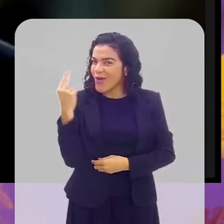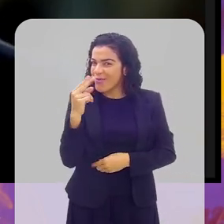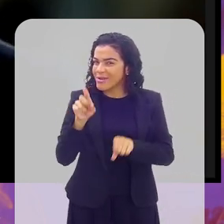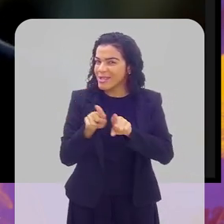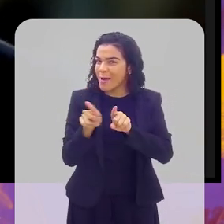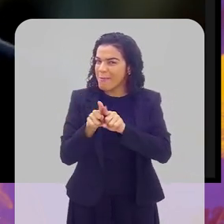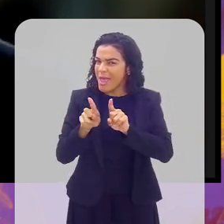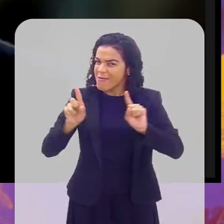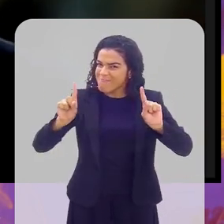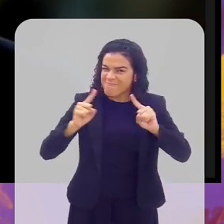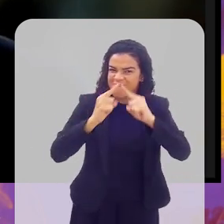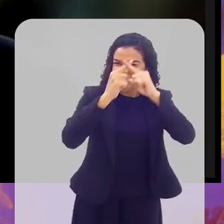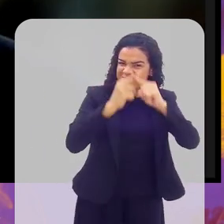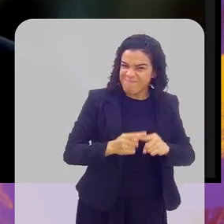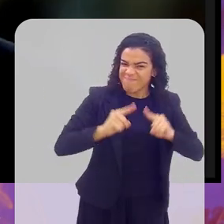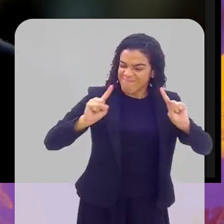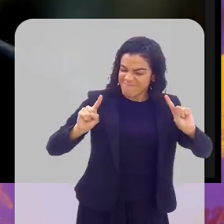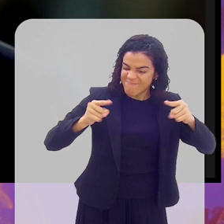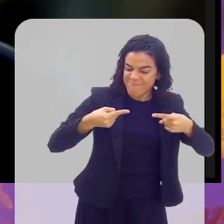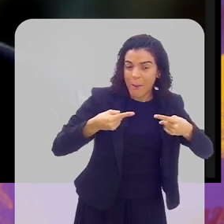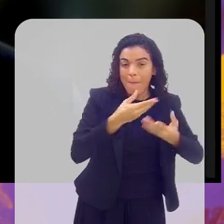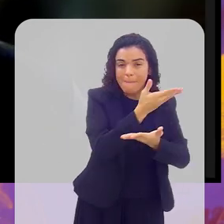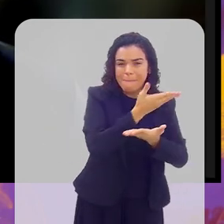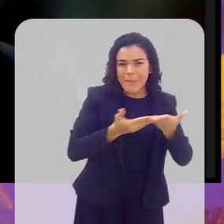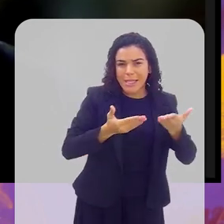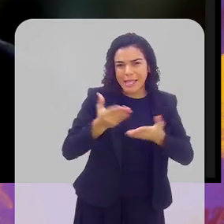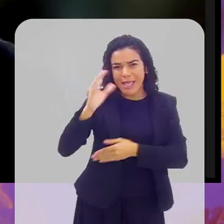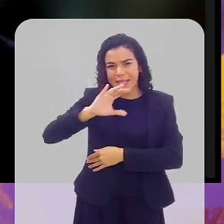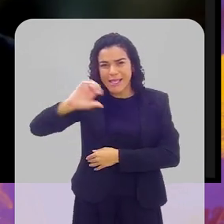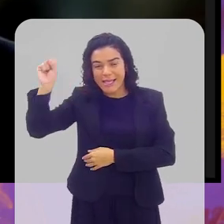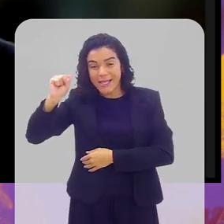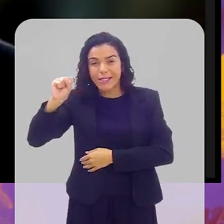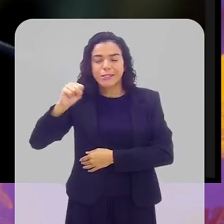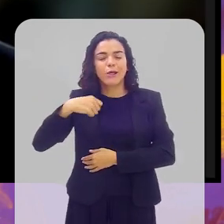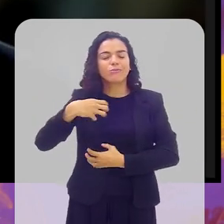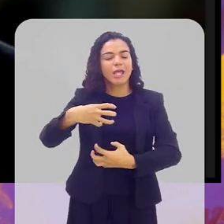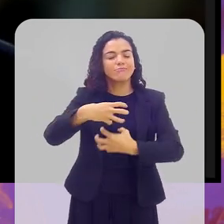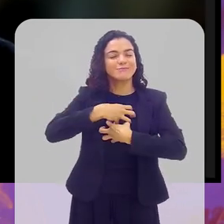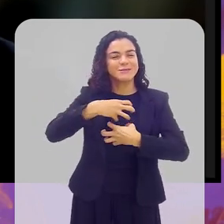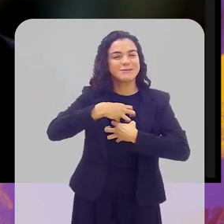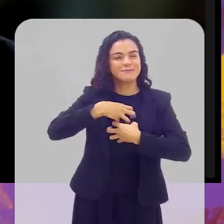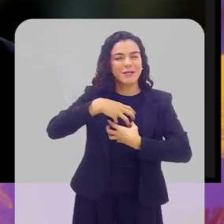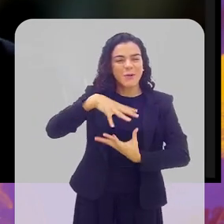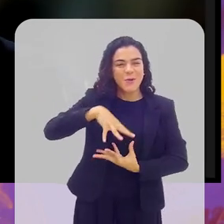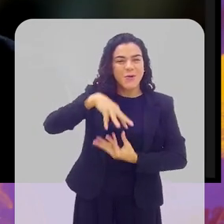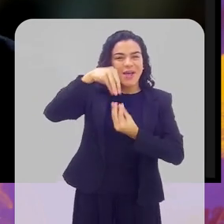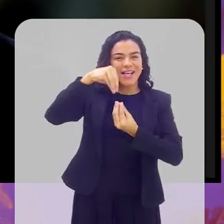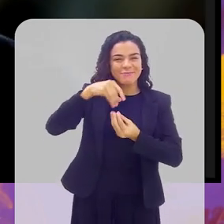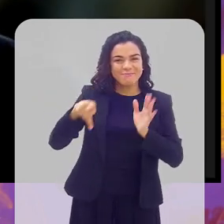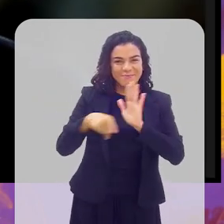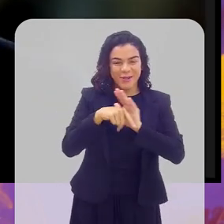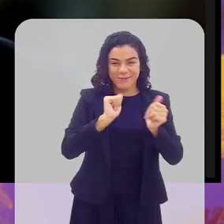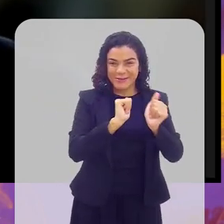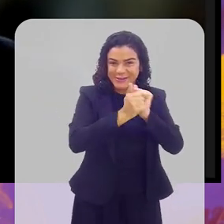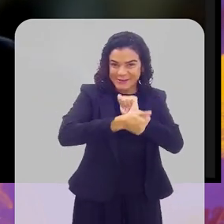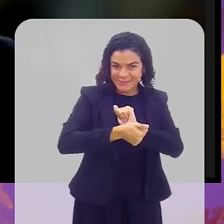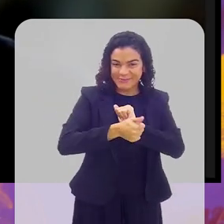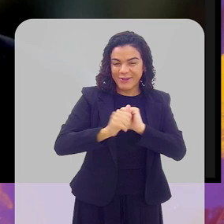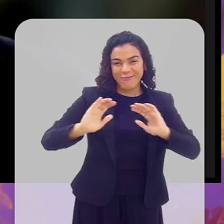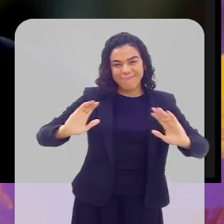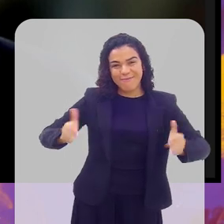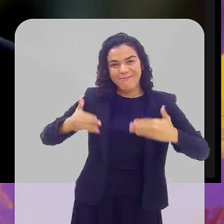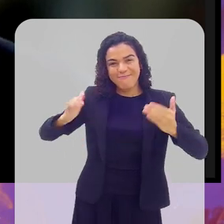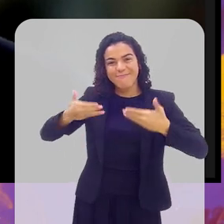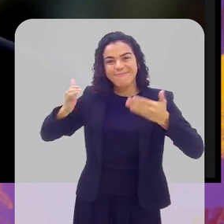entrar numa partida valendo, perder, ganhar. Então, esse espírito esportivo familiar e a facilidade de começar a jogar,